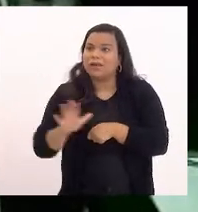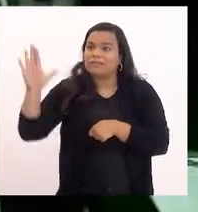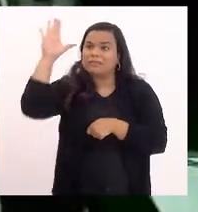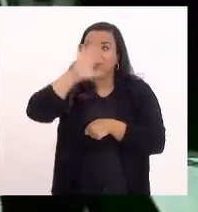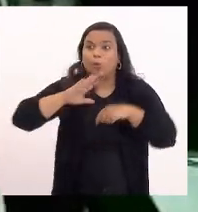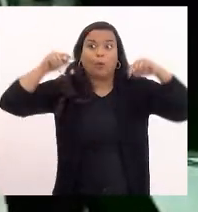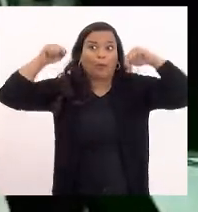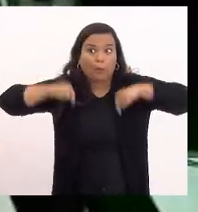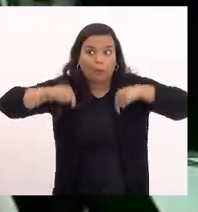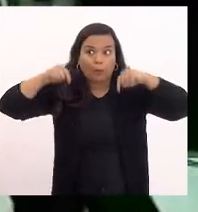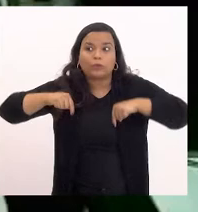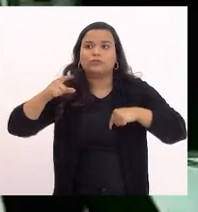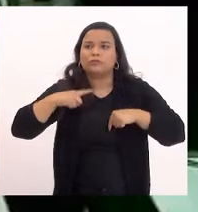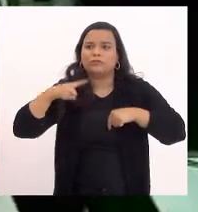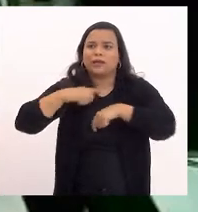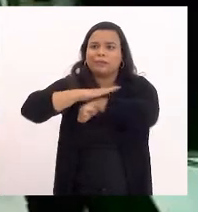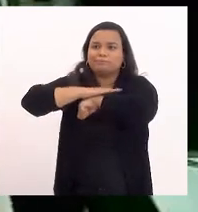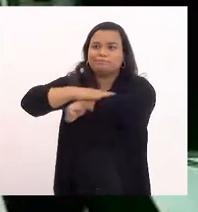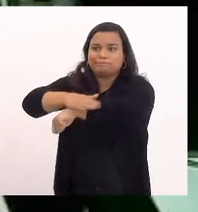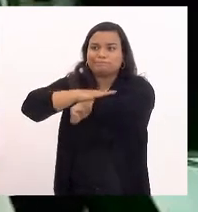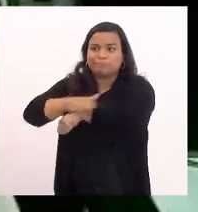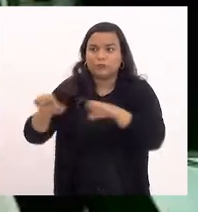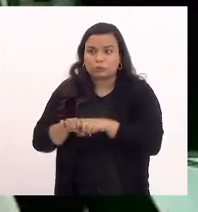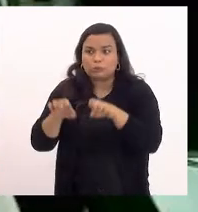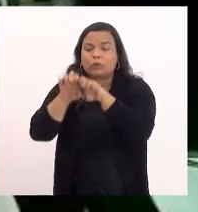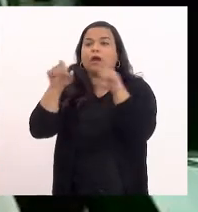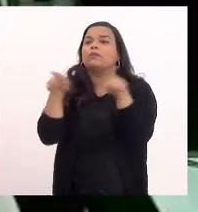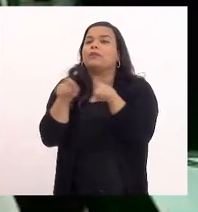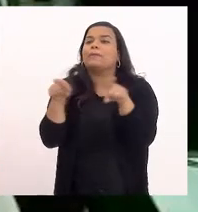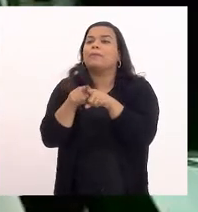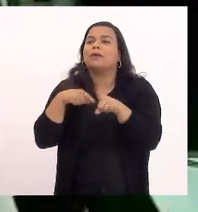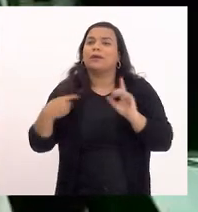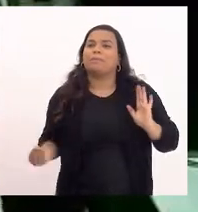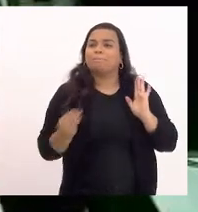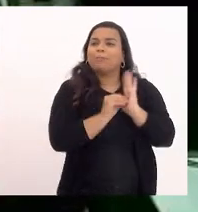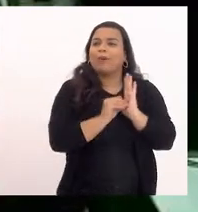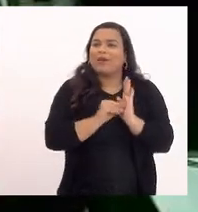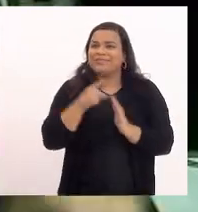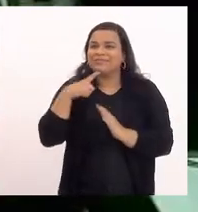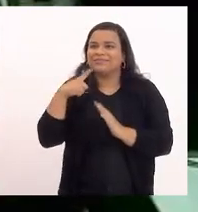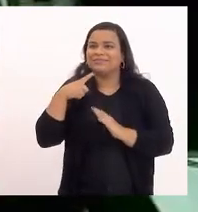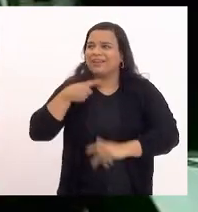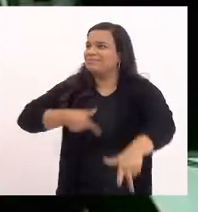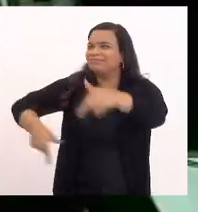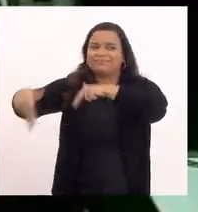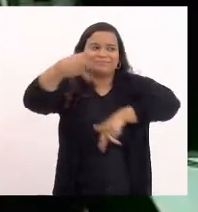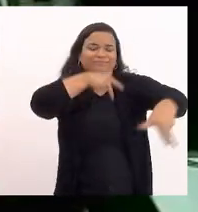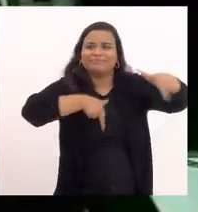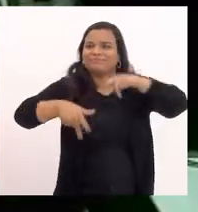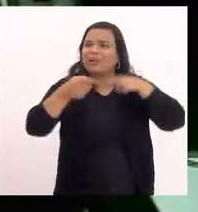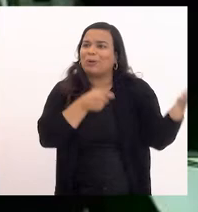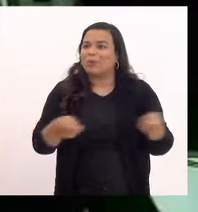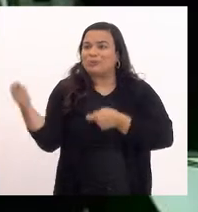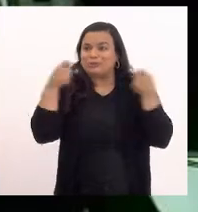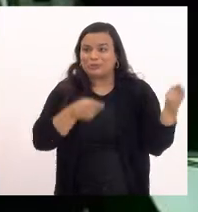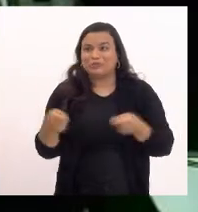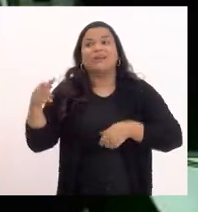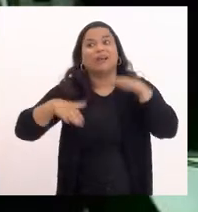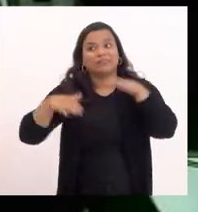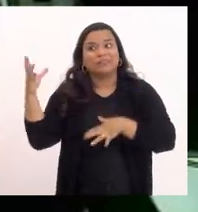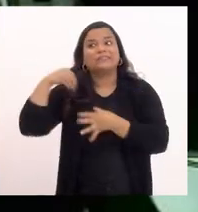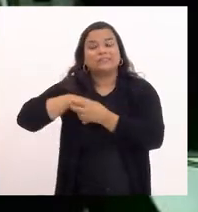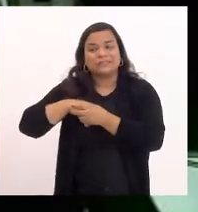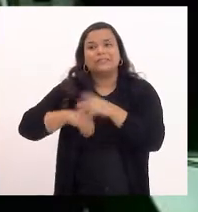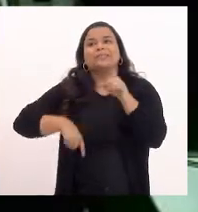o racismo estrutural colocado no seu cotidiano às vezes até como política pública e a